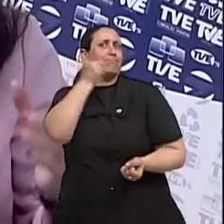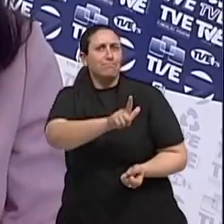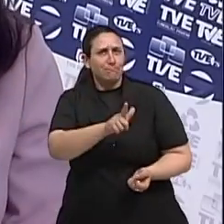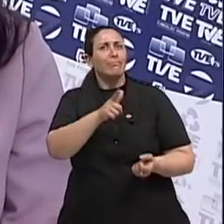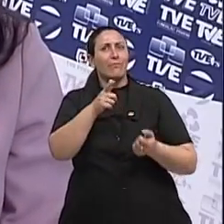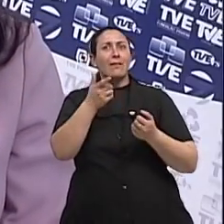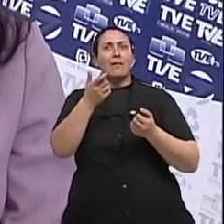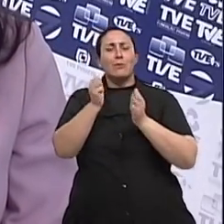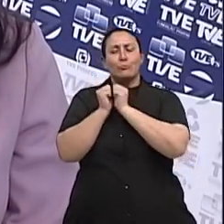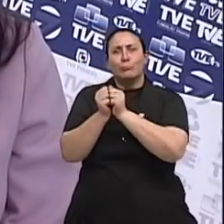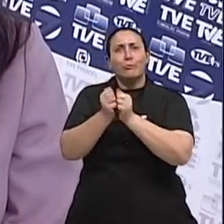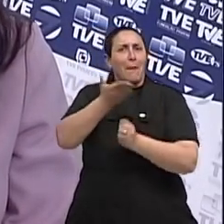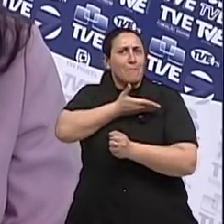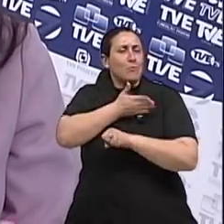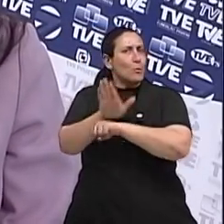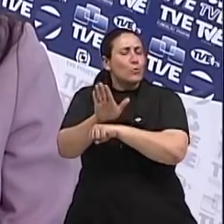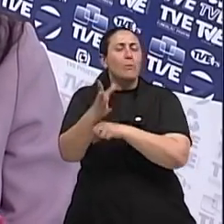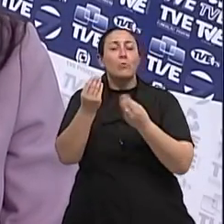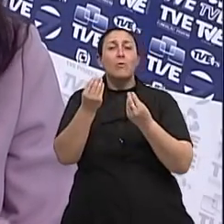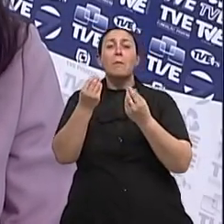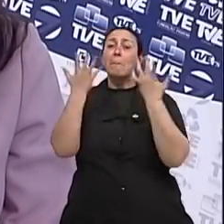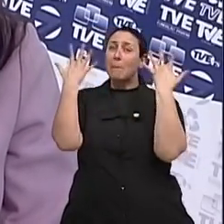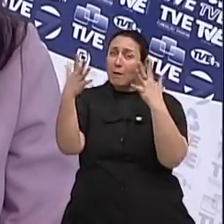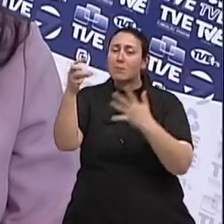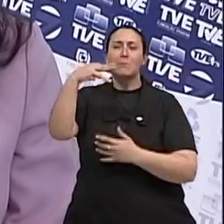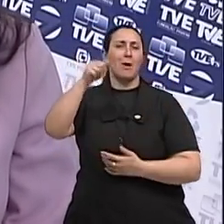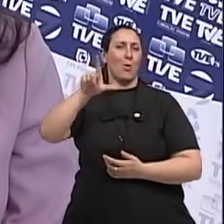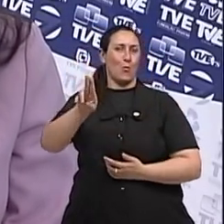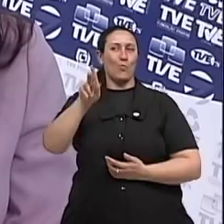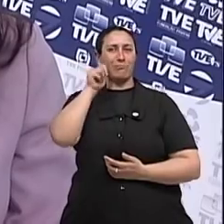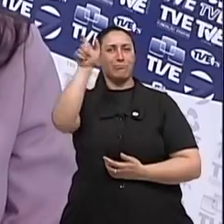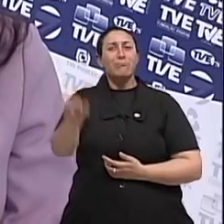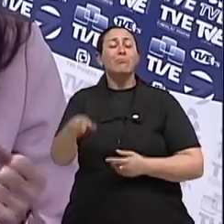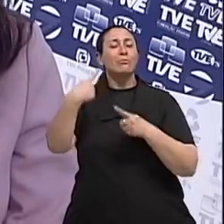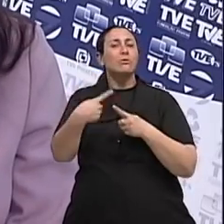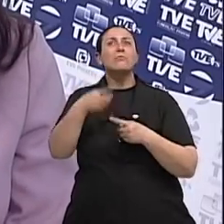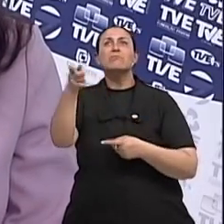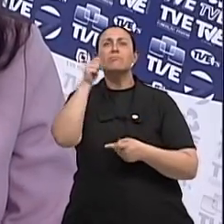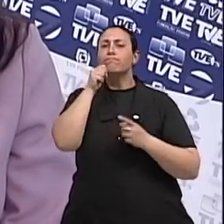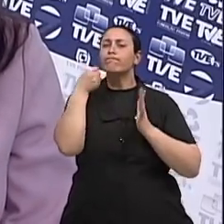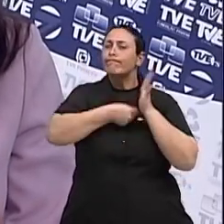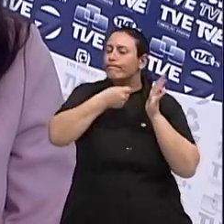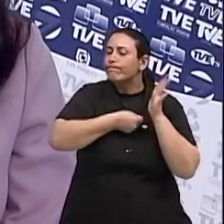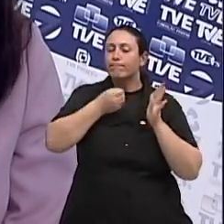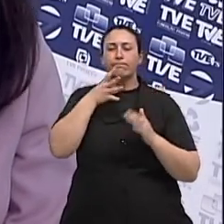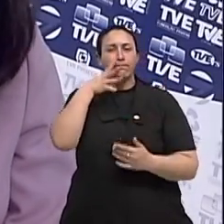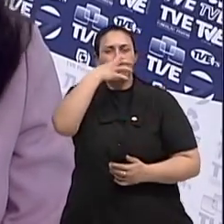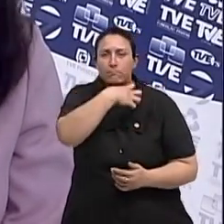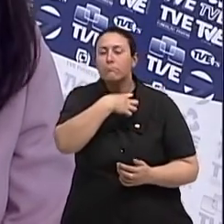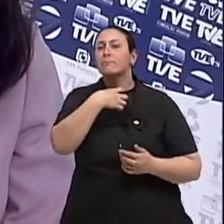companheiras dela, né? Mas parabéns, Malu, porque essa luta, essa tua persistência,